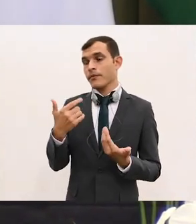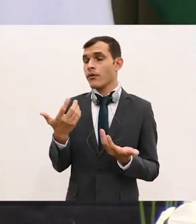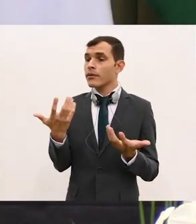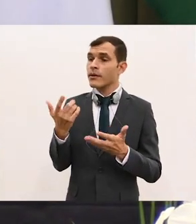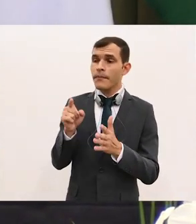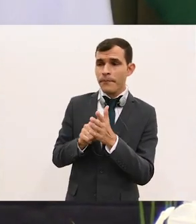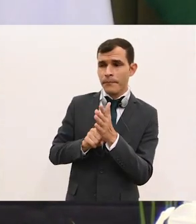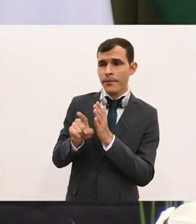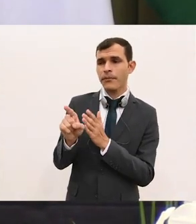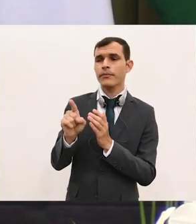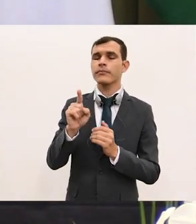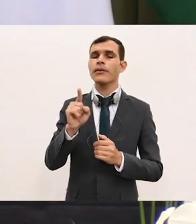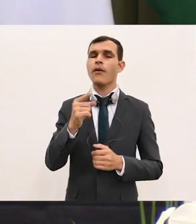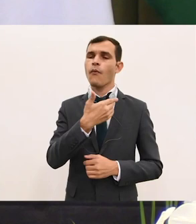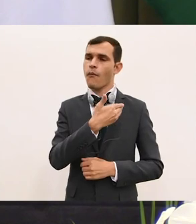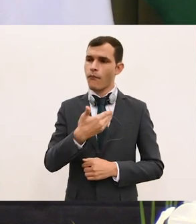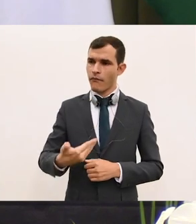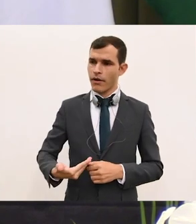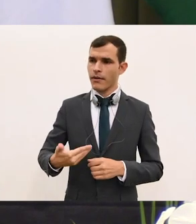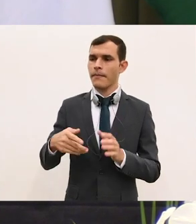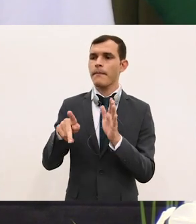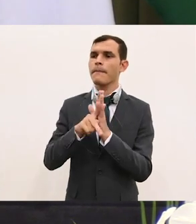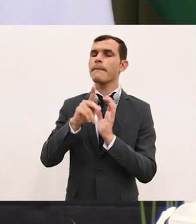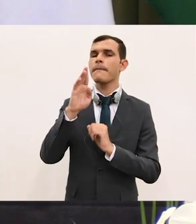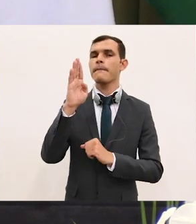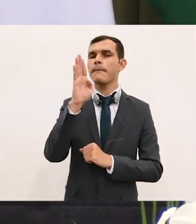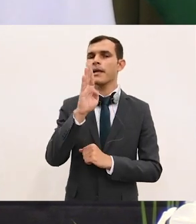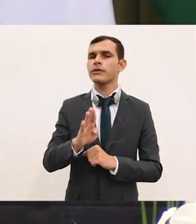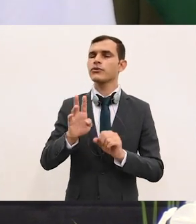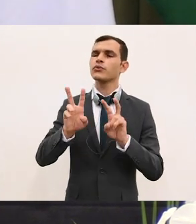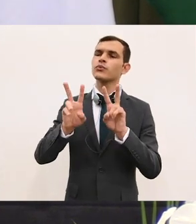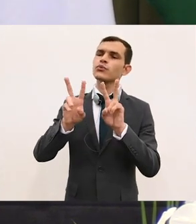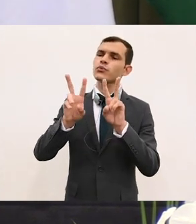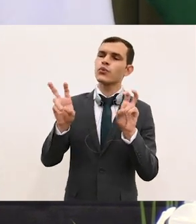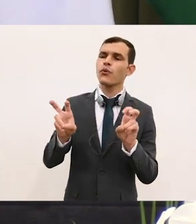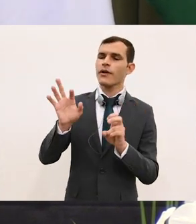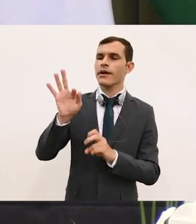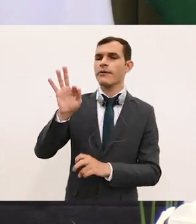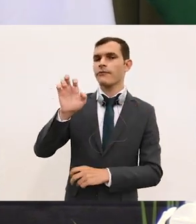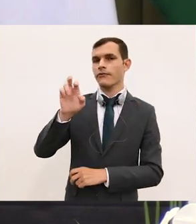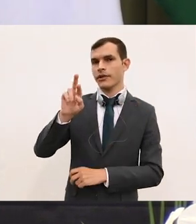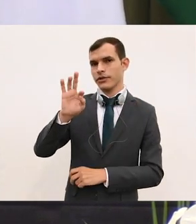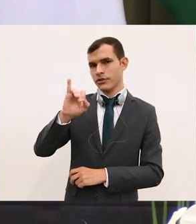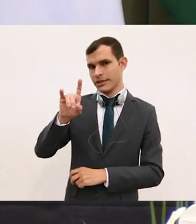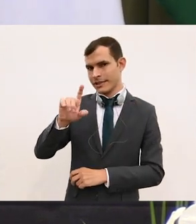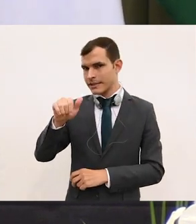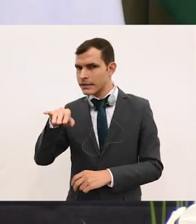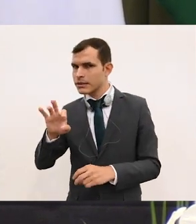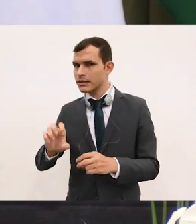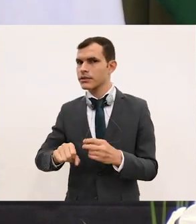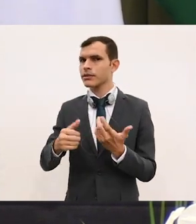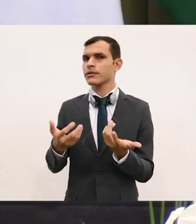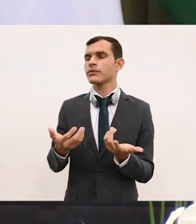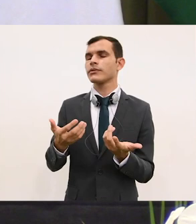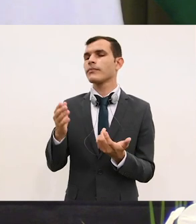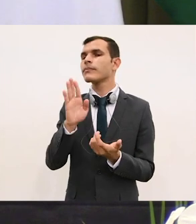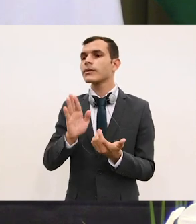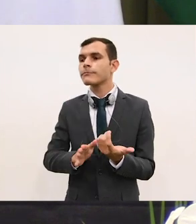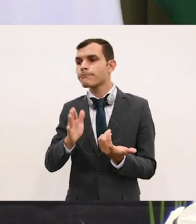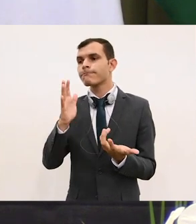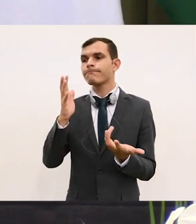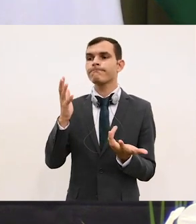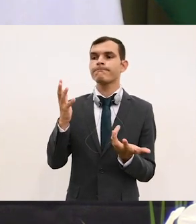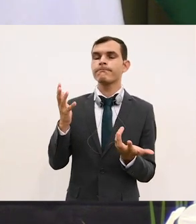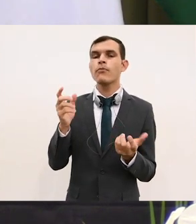governo do Brasil espera que a OMC tome sobre a questão dos fertilizantes, que o senhor mencionou uma negociação sobre isso. e